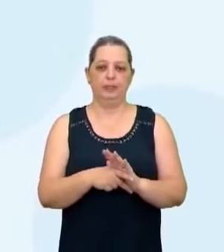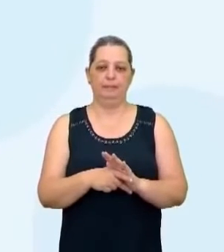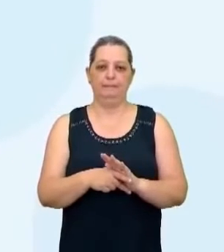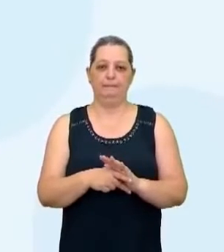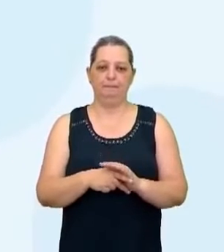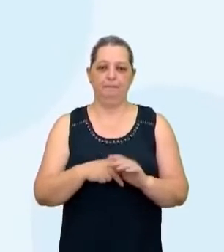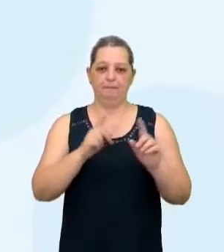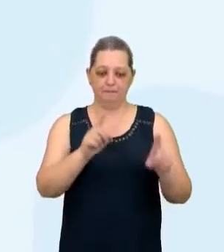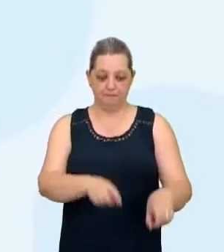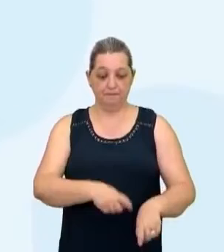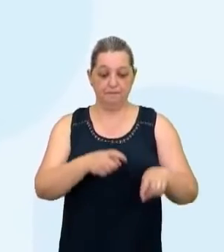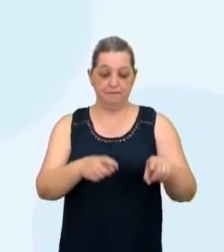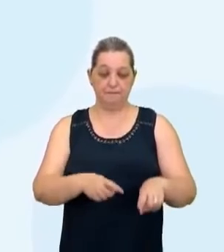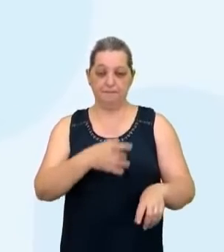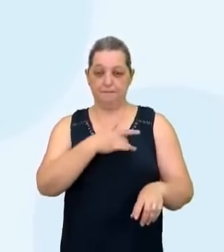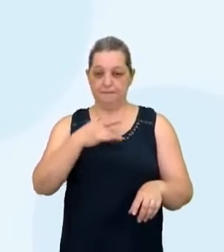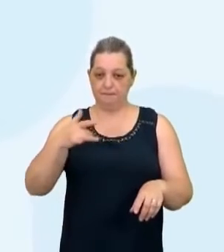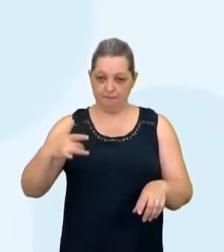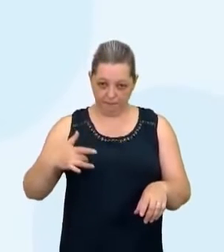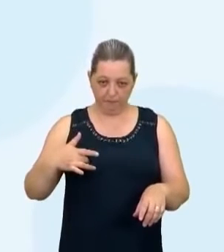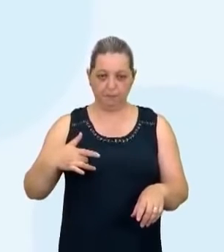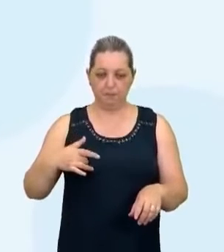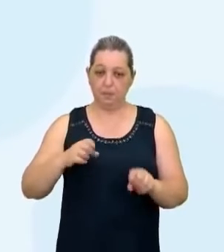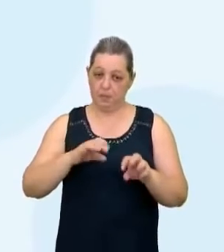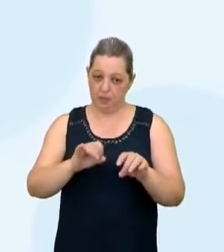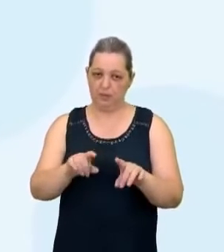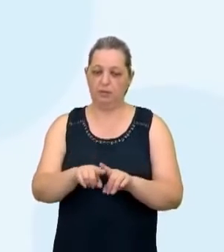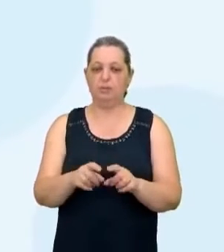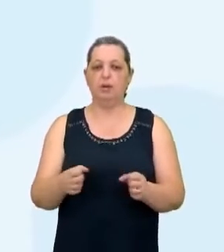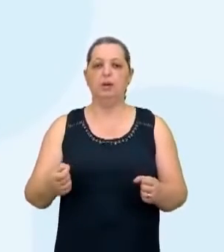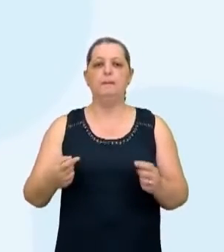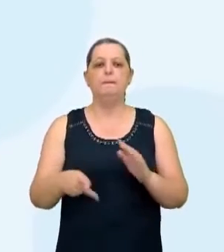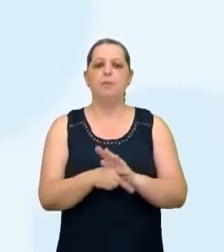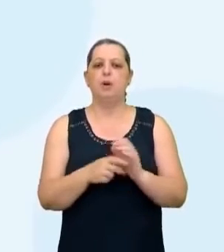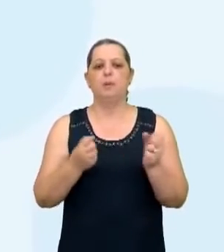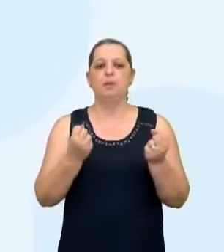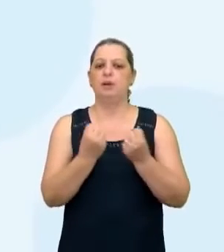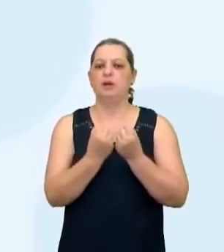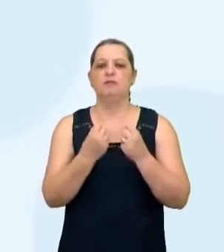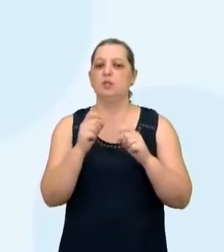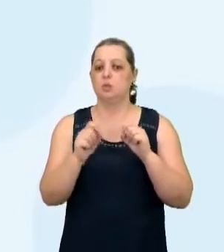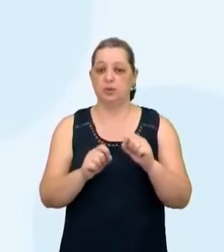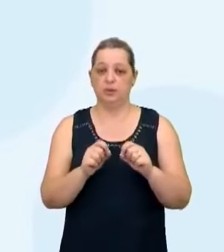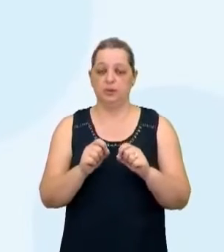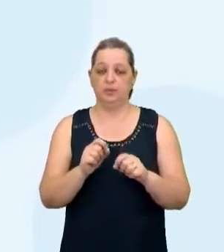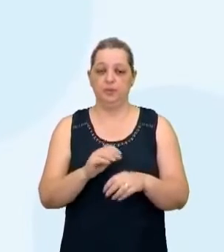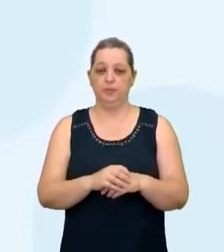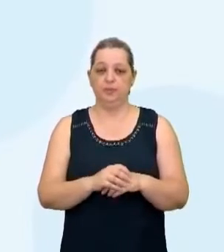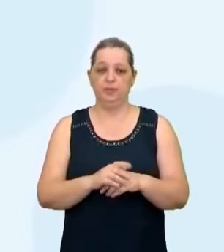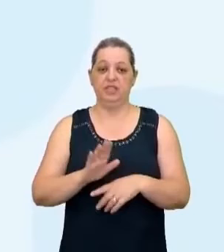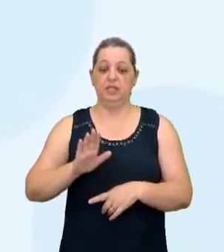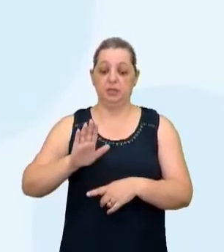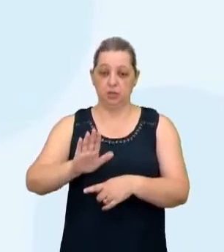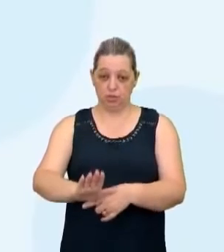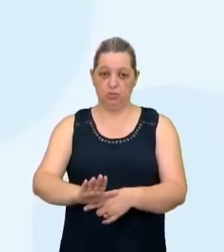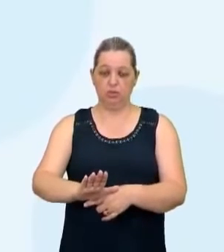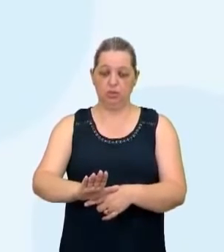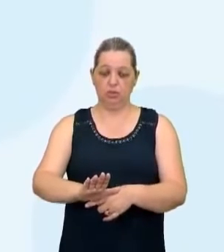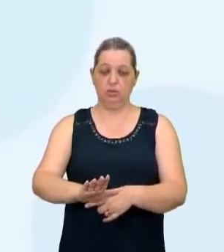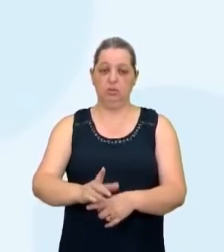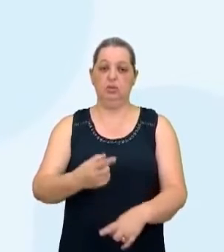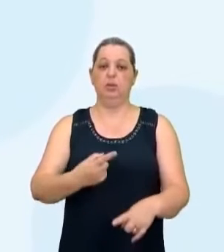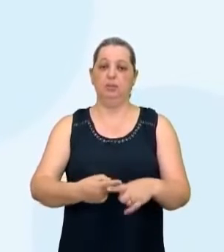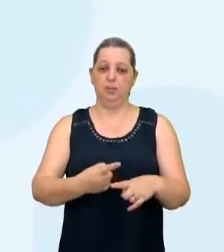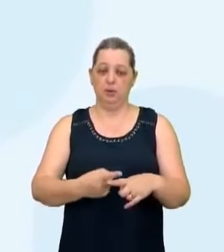a agricultura e educação e aí nós vemos aí a defesa, né, como uma forma também de ajuda. Por que